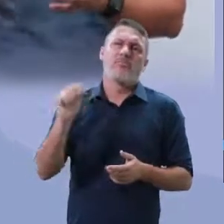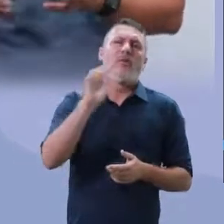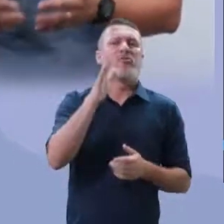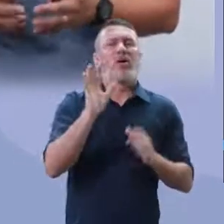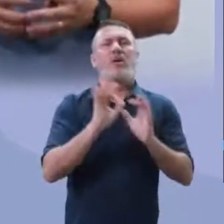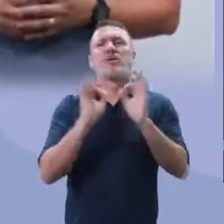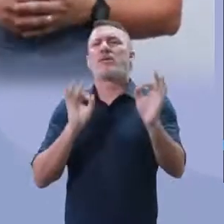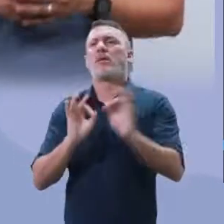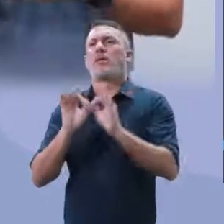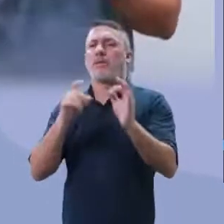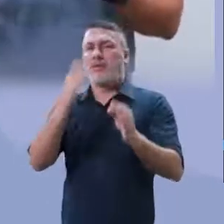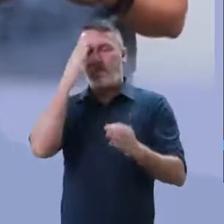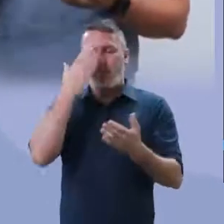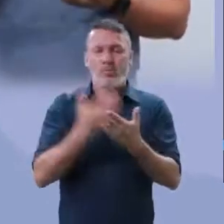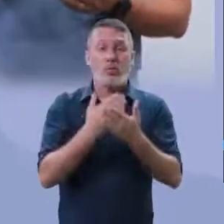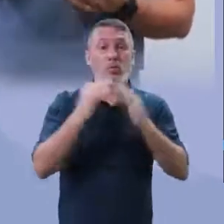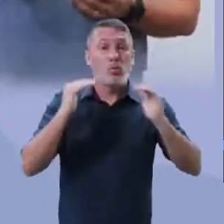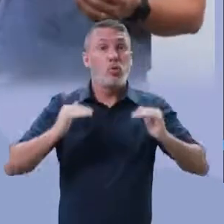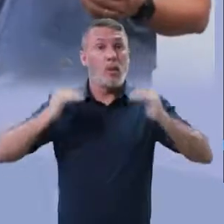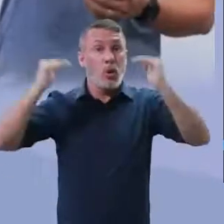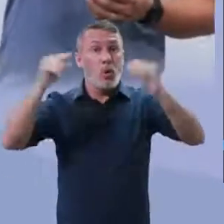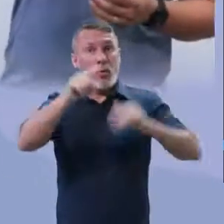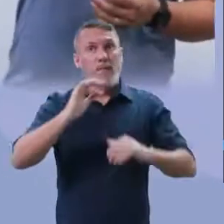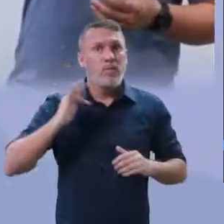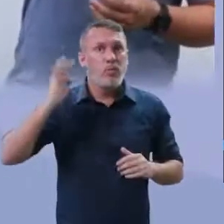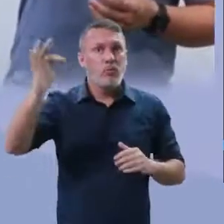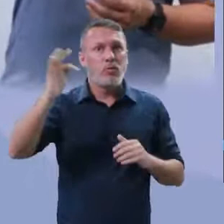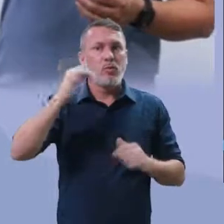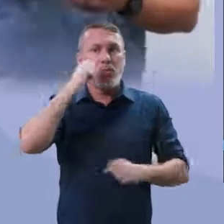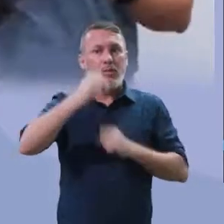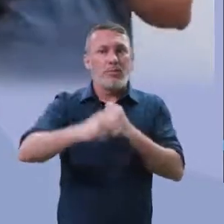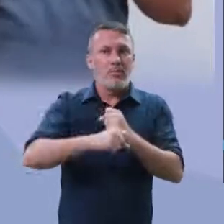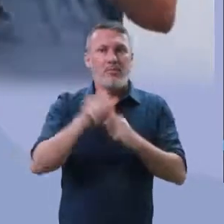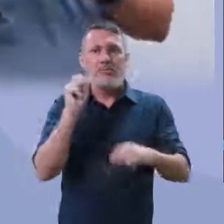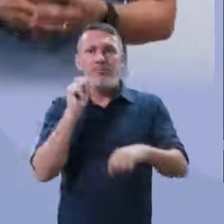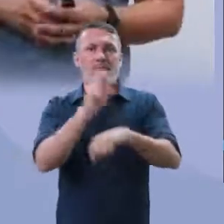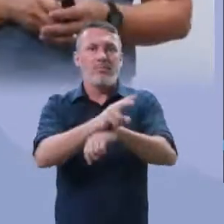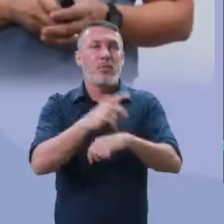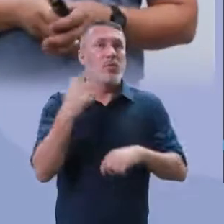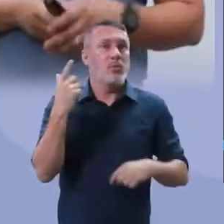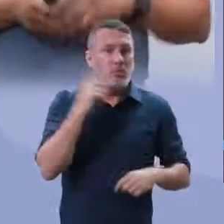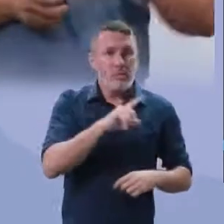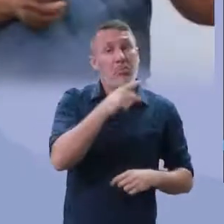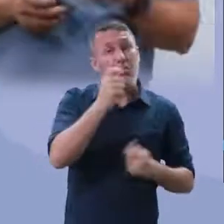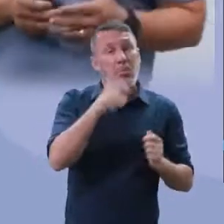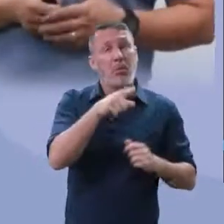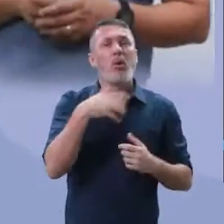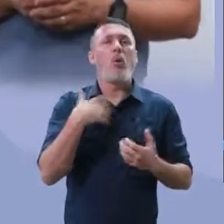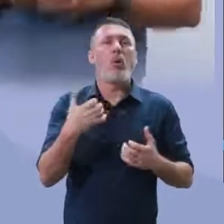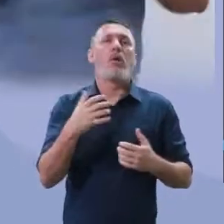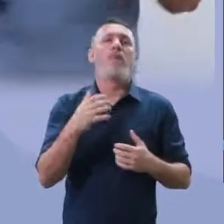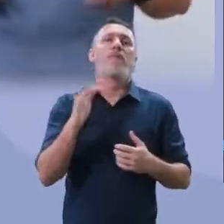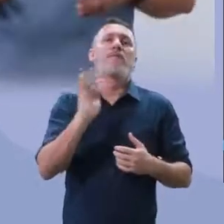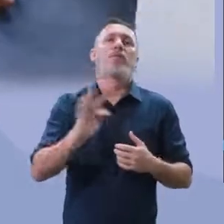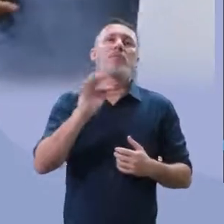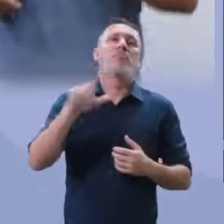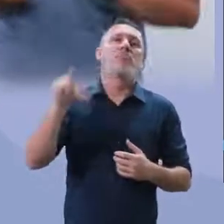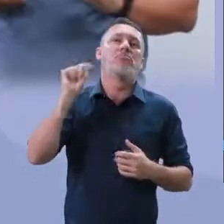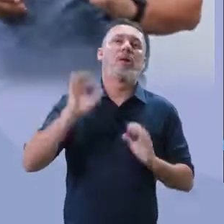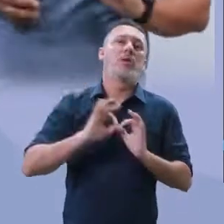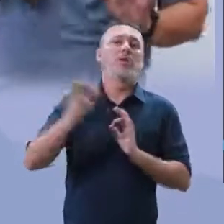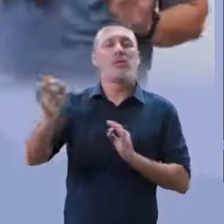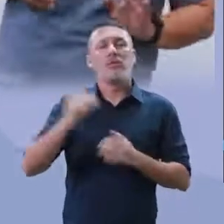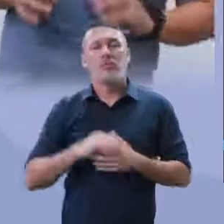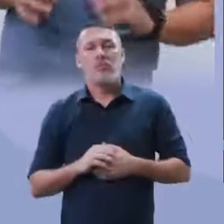já é cenário hoje do curso superior. Talvez você, no próximo ano, quando estiver na sua universidade, você pode optar pela educação à distância,